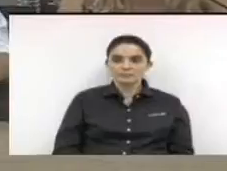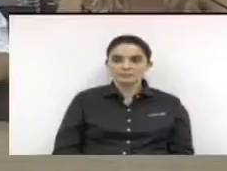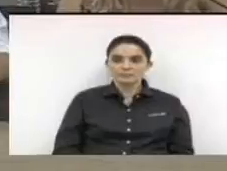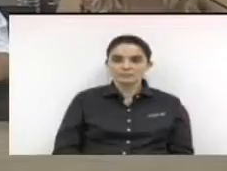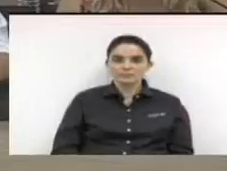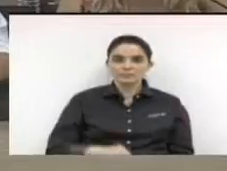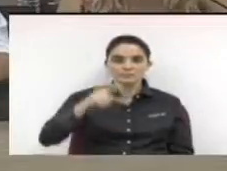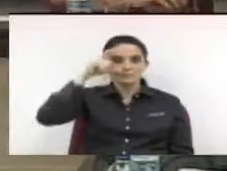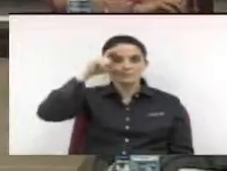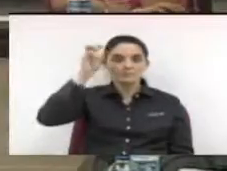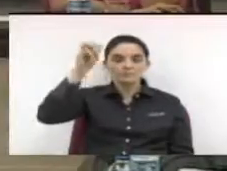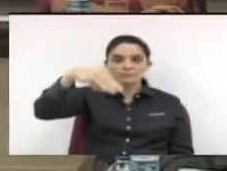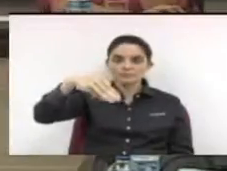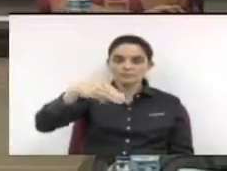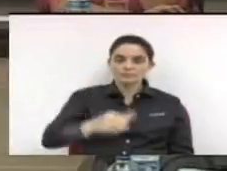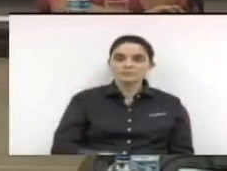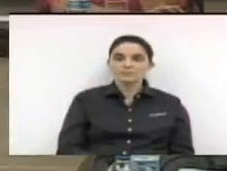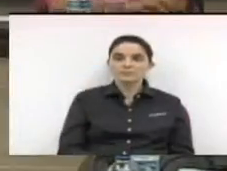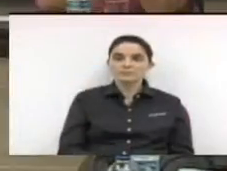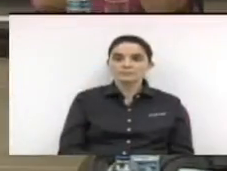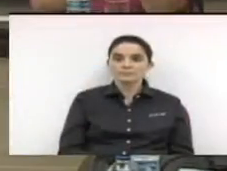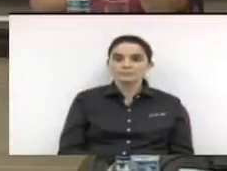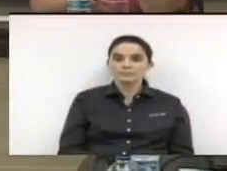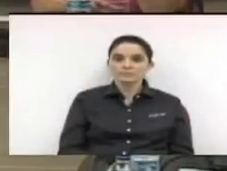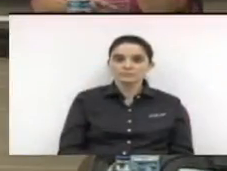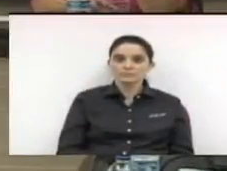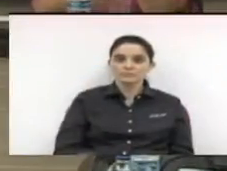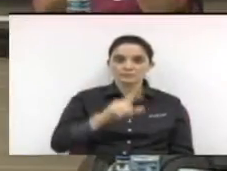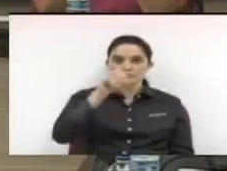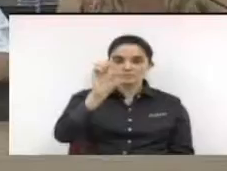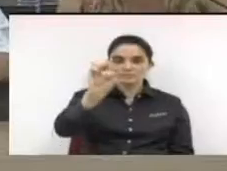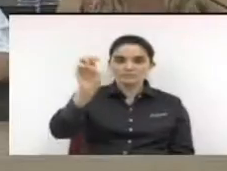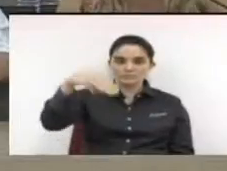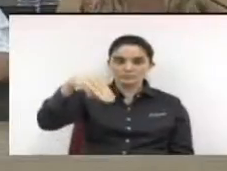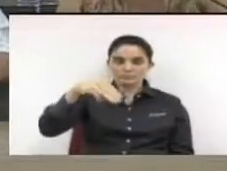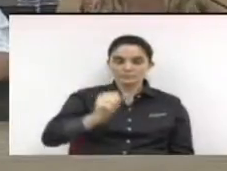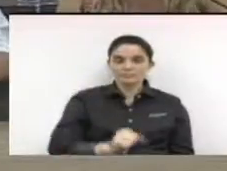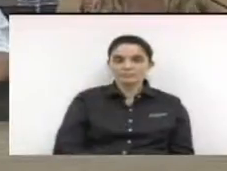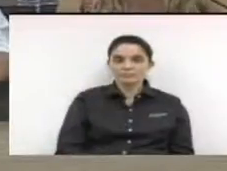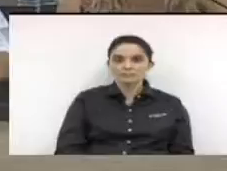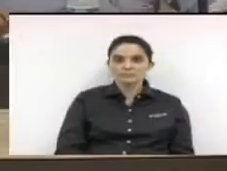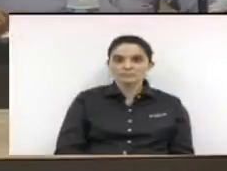josé faridzayne sim josé roberto bernardo sim doutor júlio